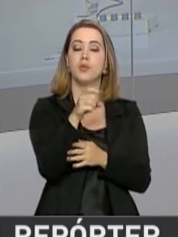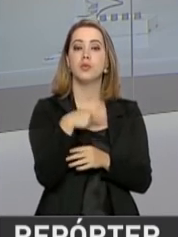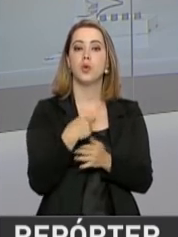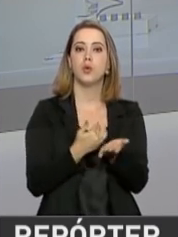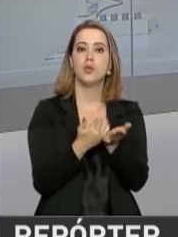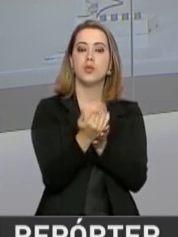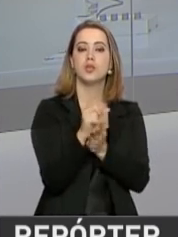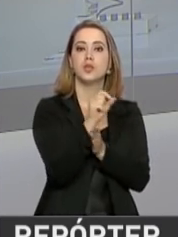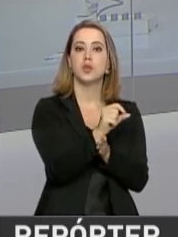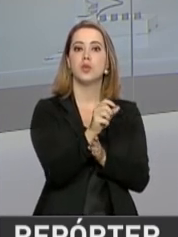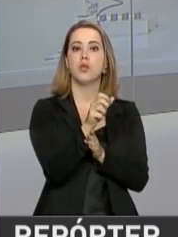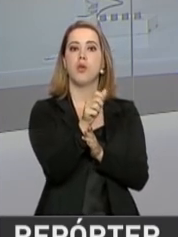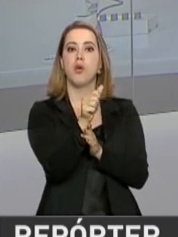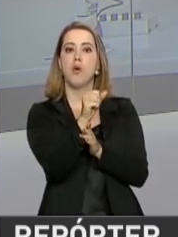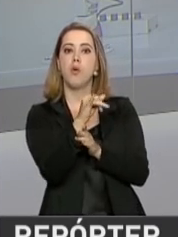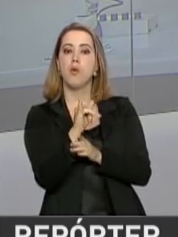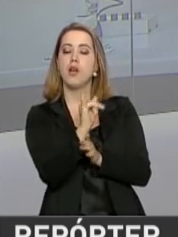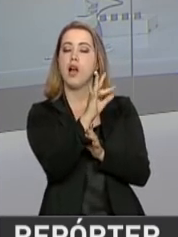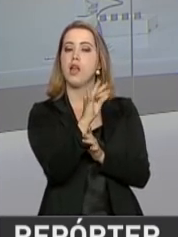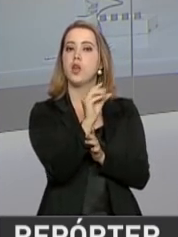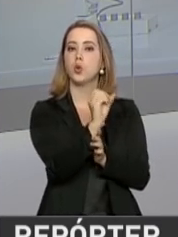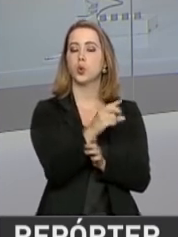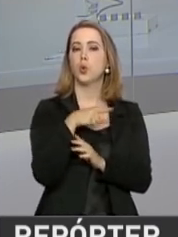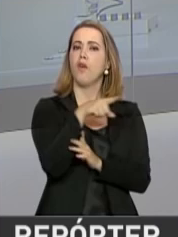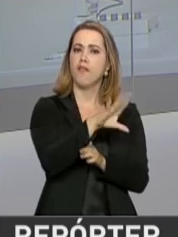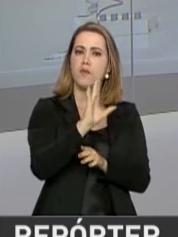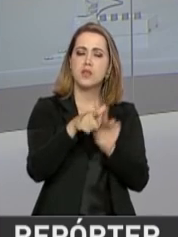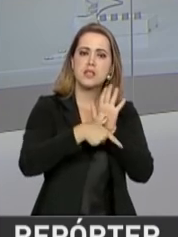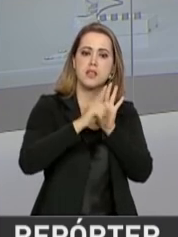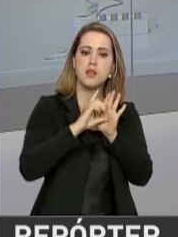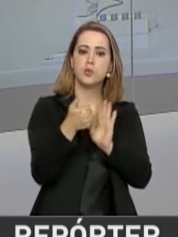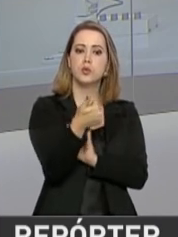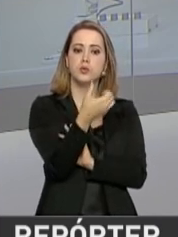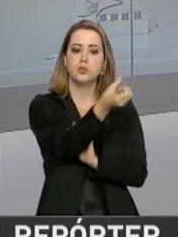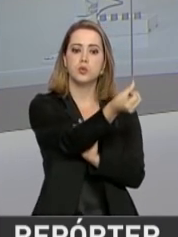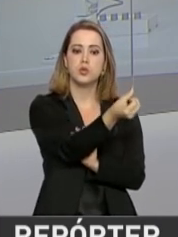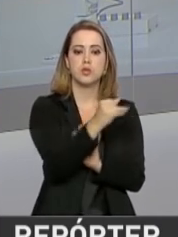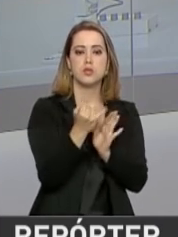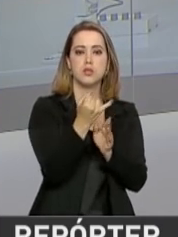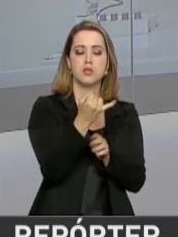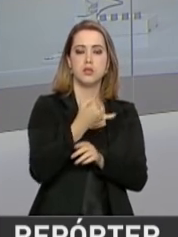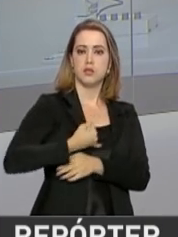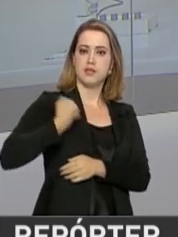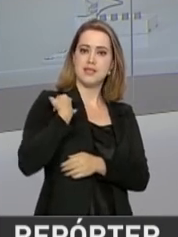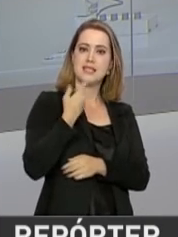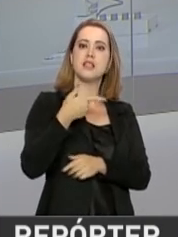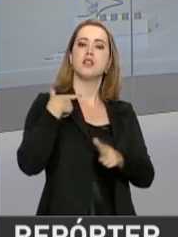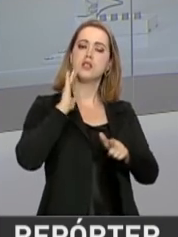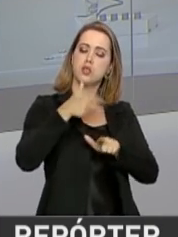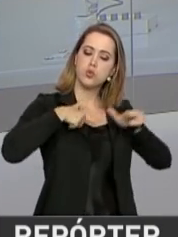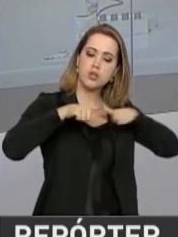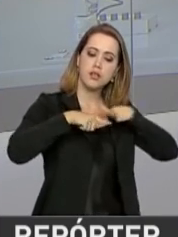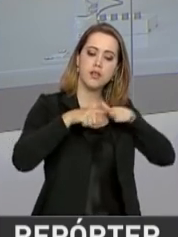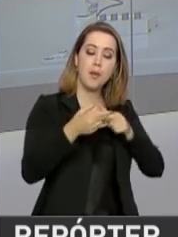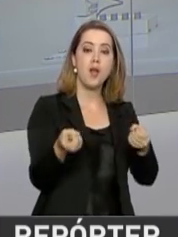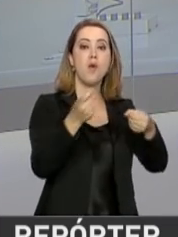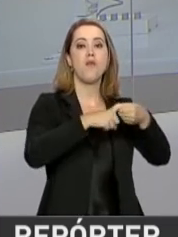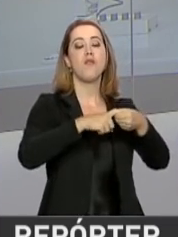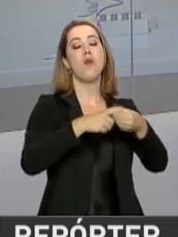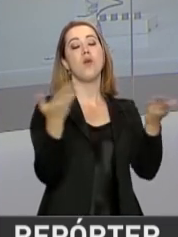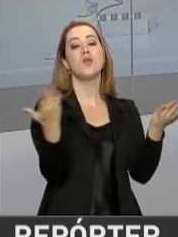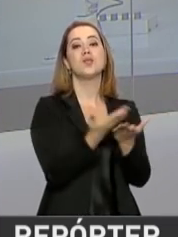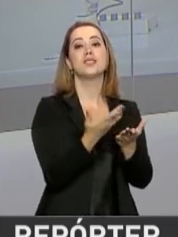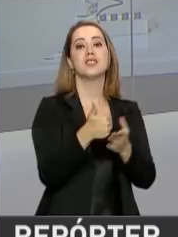conversa então com o Ayrton. O Ayrton, você ficou 16 anos à frente da Voz do Brasil e volta agora depois de 13 anos. Quais são as